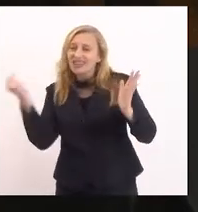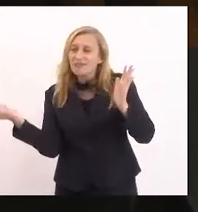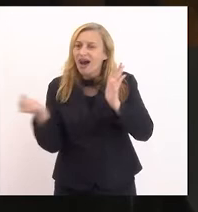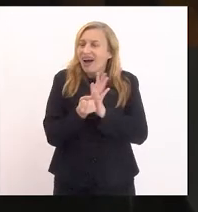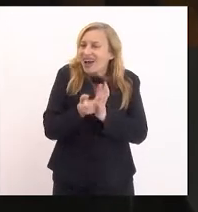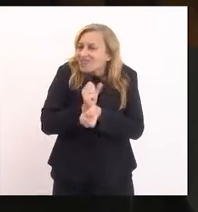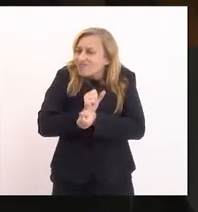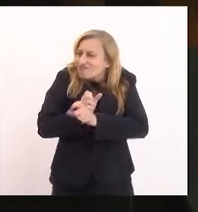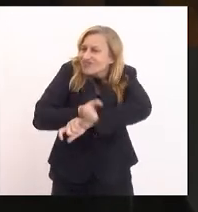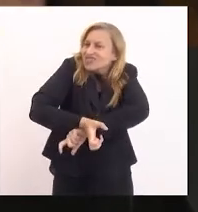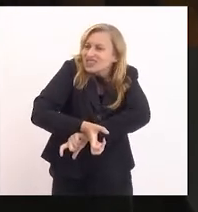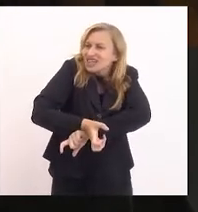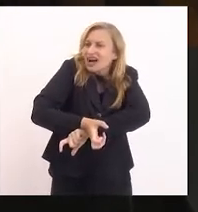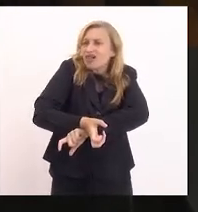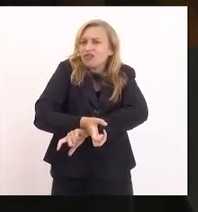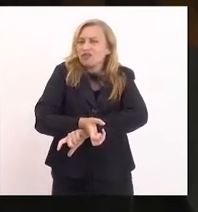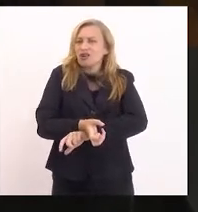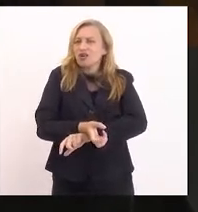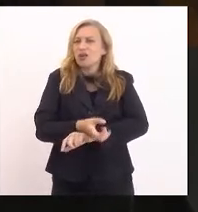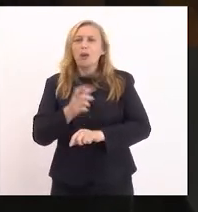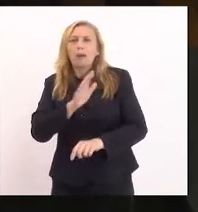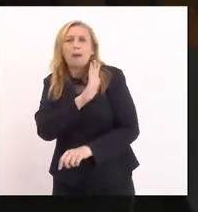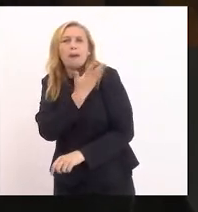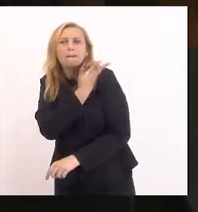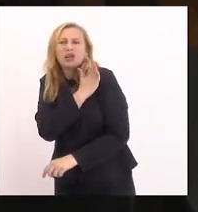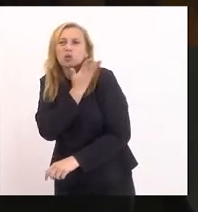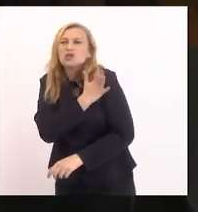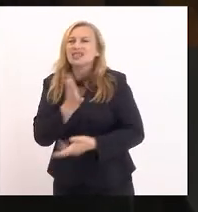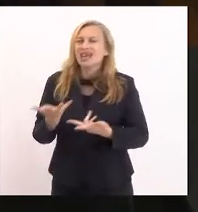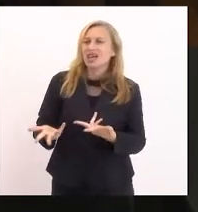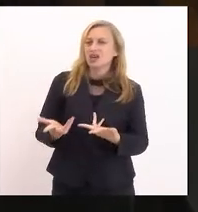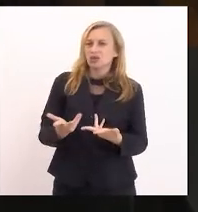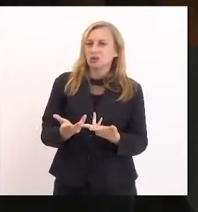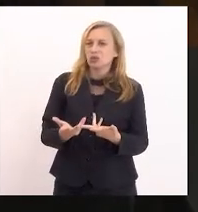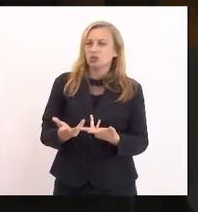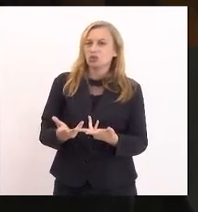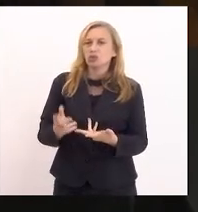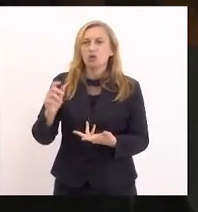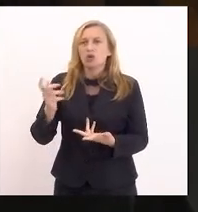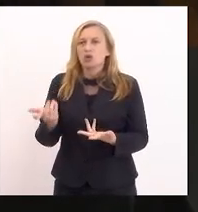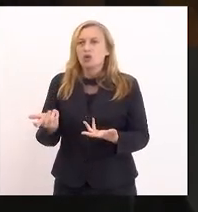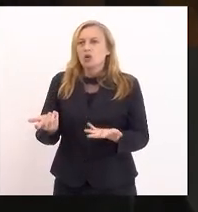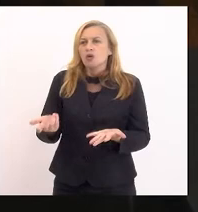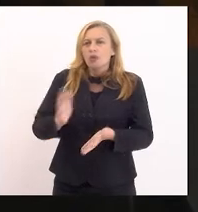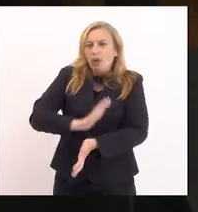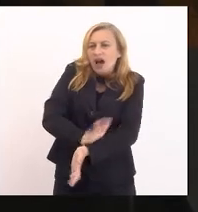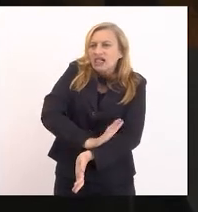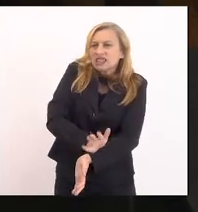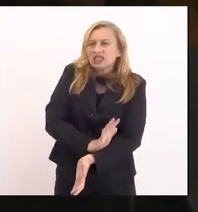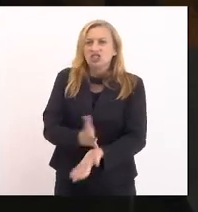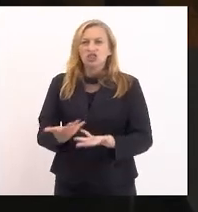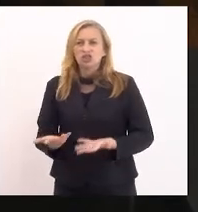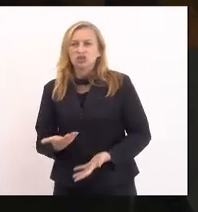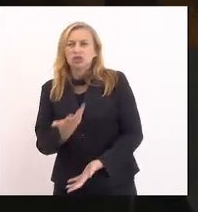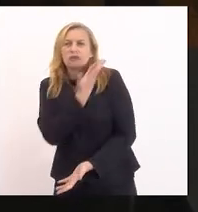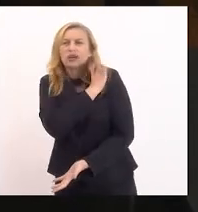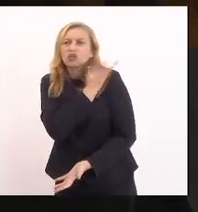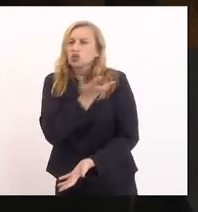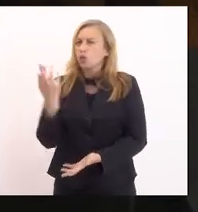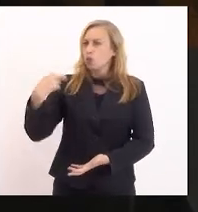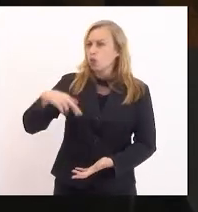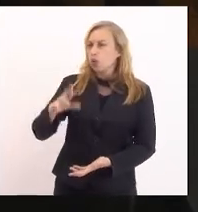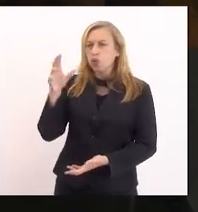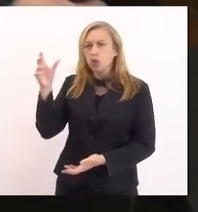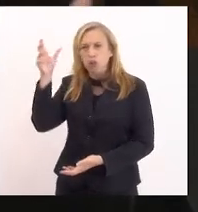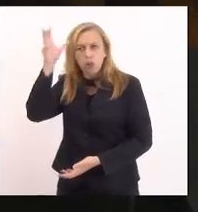escravatura, marcada pelo preconceito racial, marcada pelo racismo estrutural, marcada pelo preconceito contra as religiões de matriz